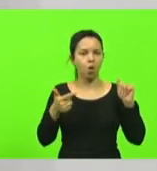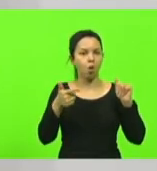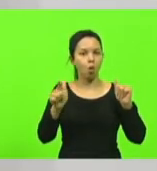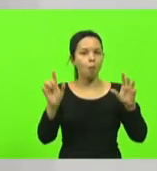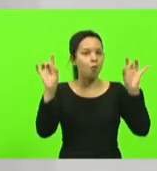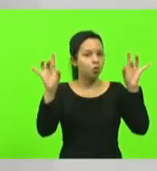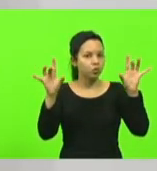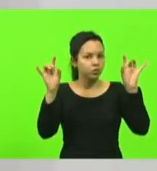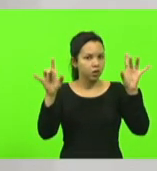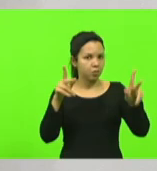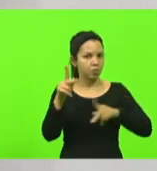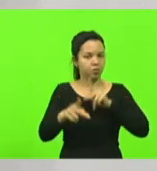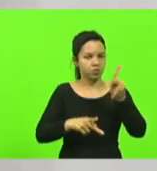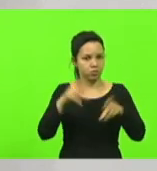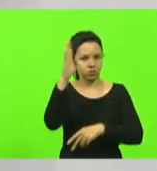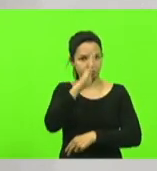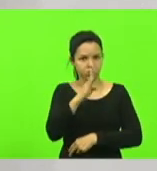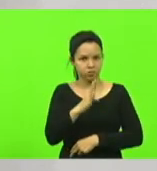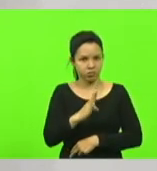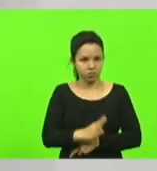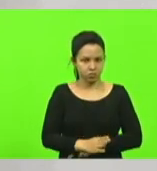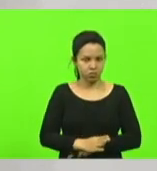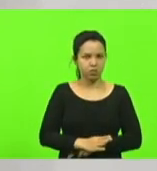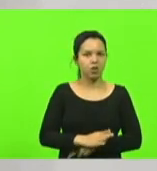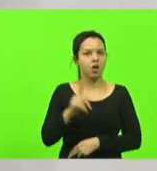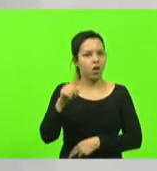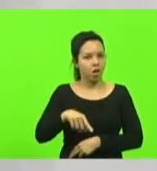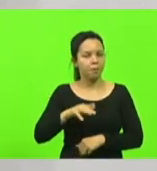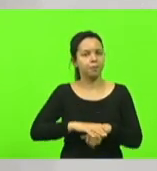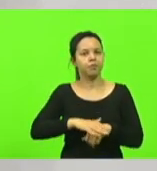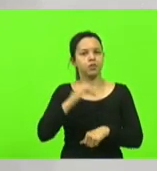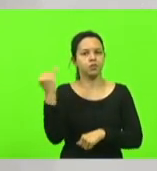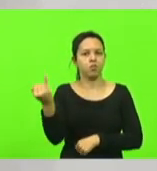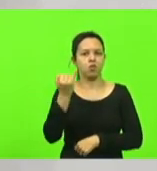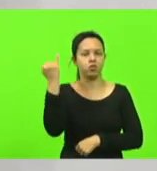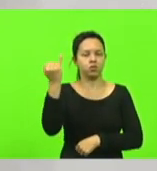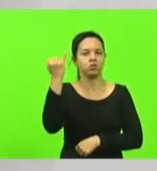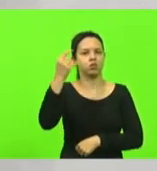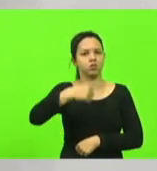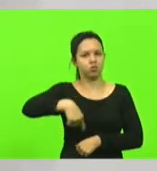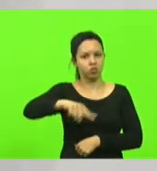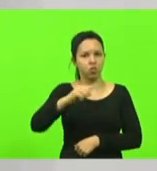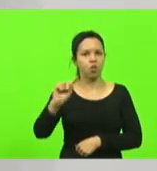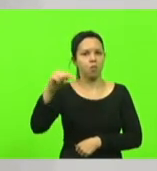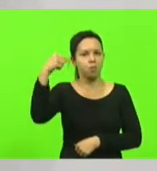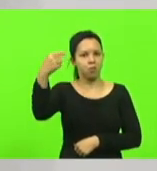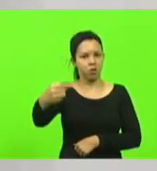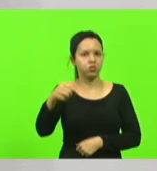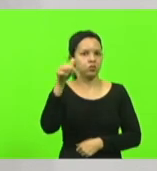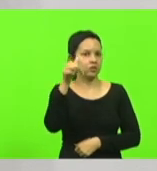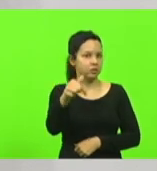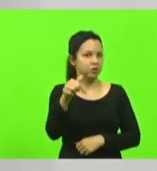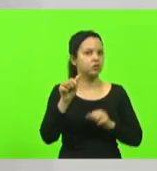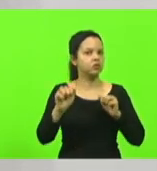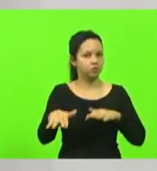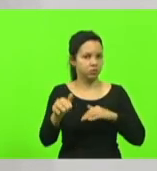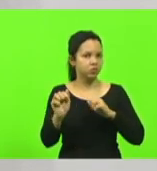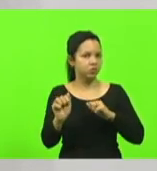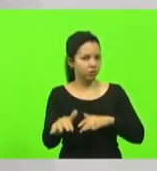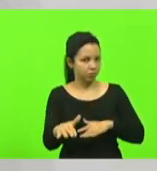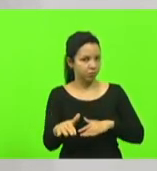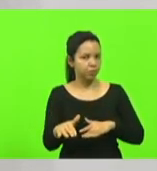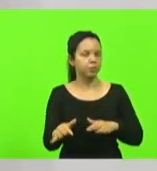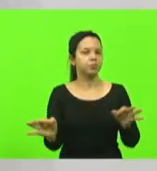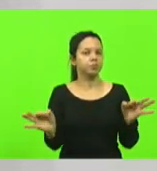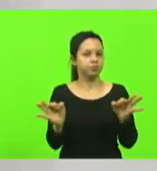foi tão importante ou será tão importante quanto esse nosso próximo 7 de setembro fecha